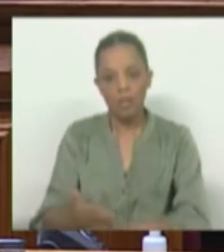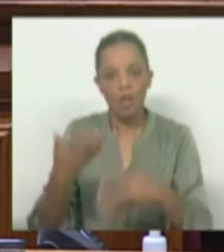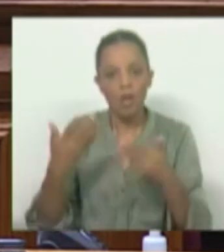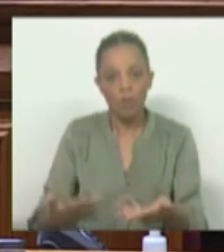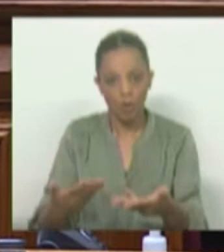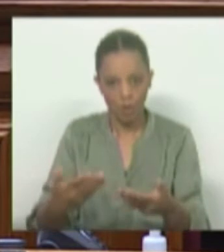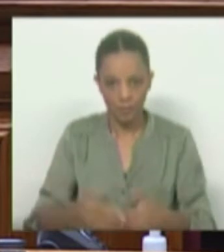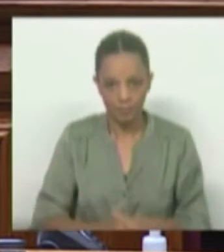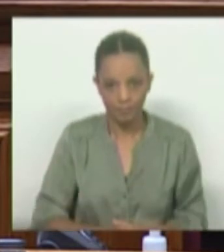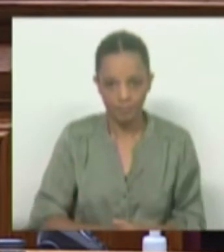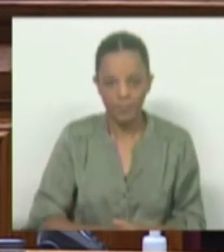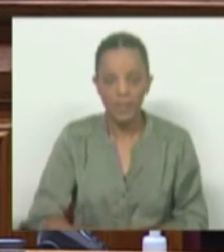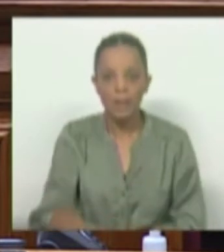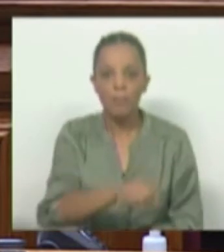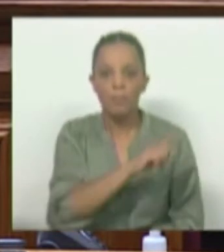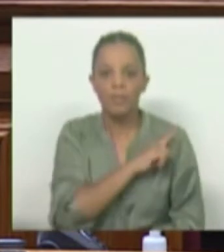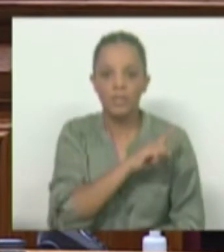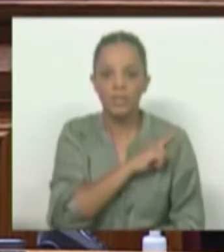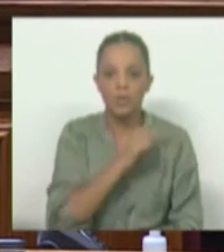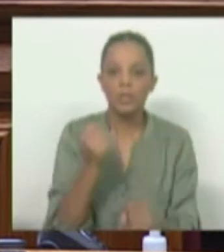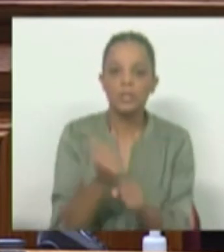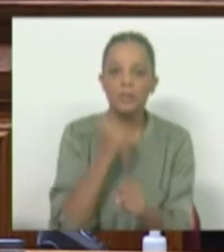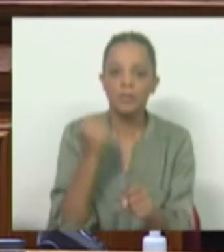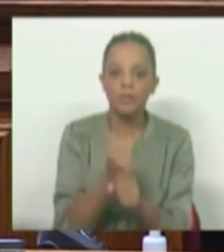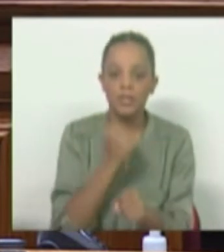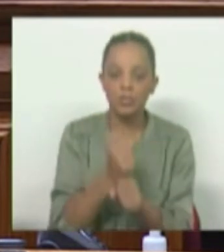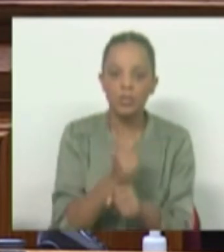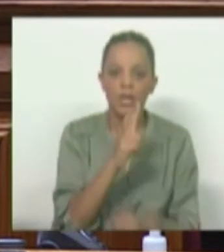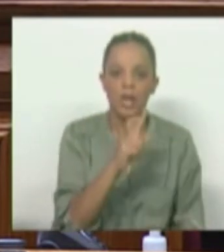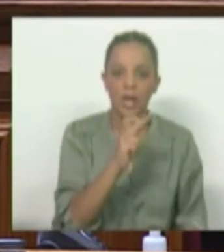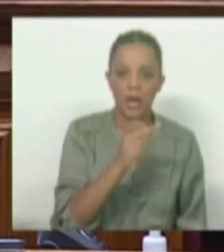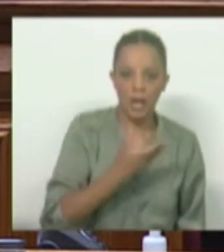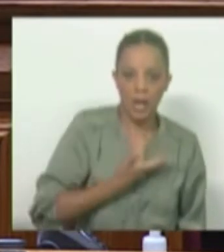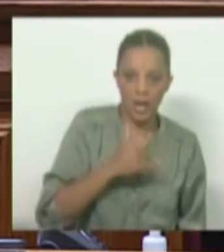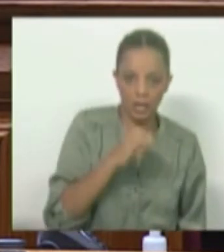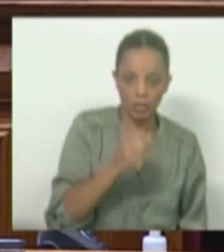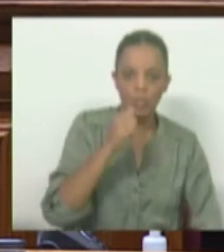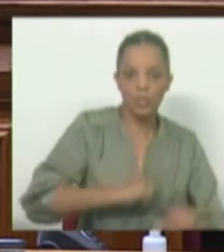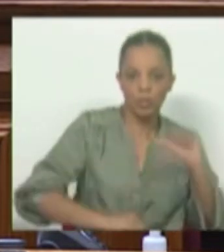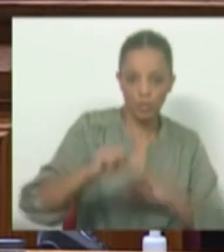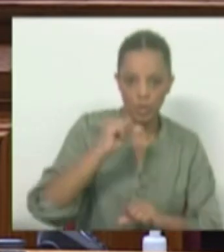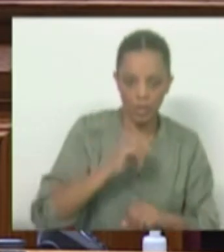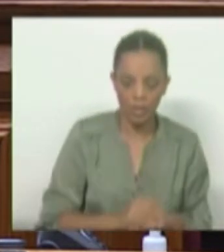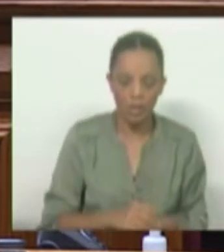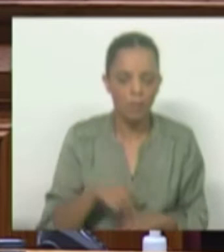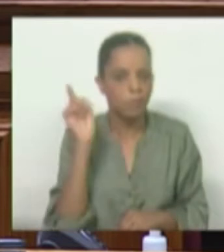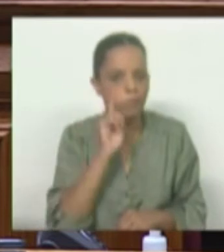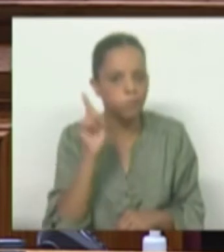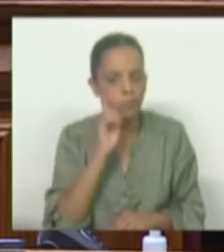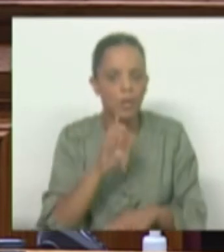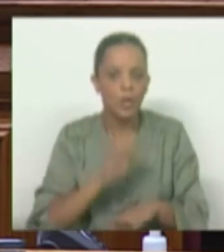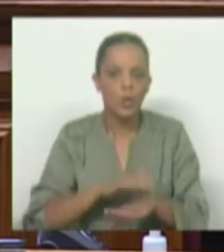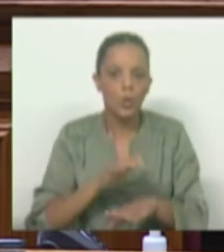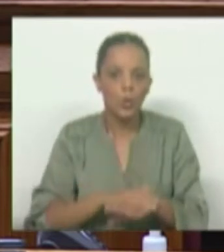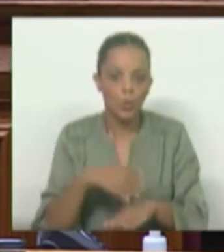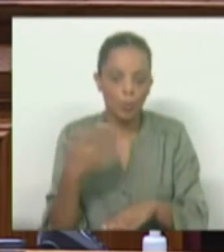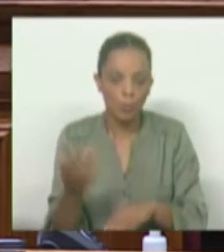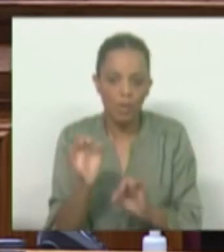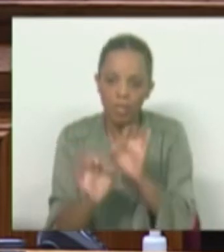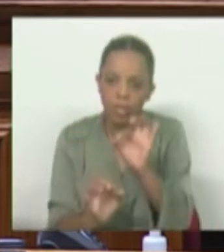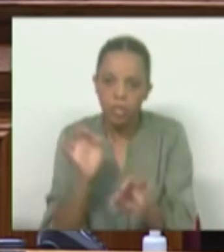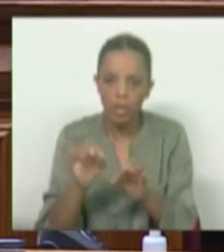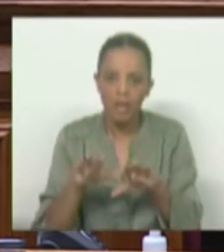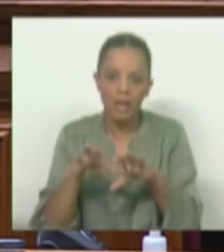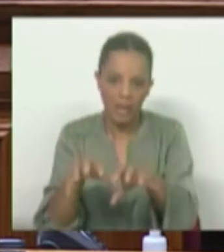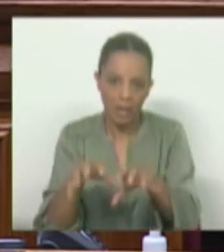Resultado da privatização do serviço de radioterapia e radiosirurgia, importantíssimos para cuidar, para tratamentos